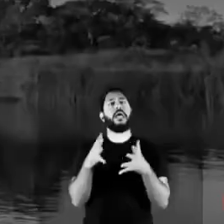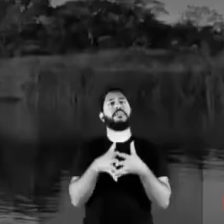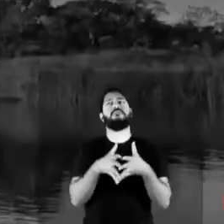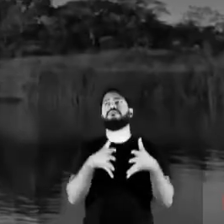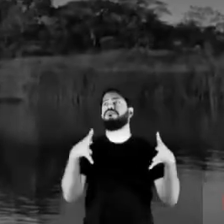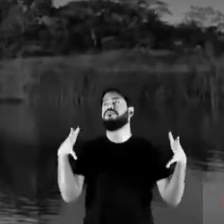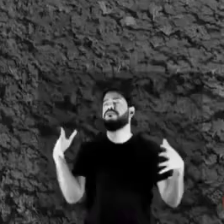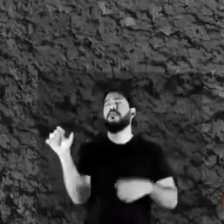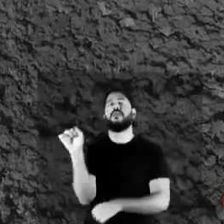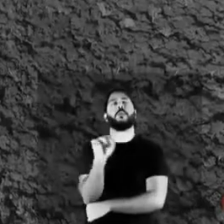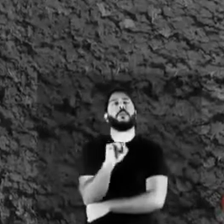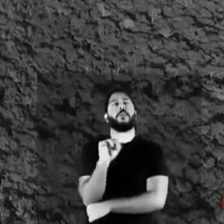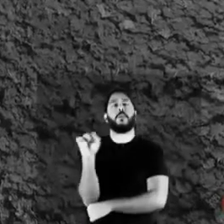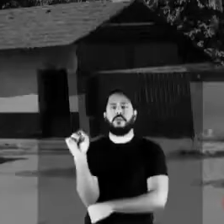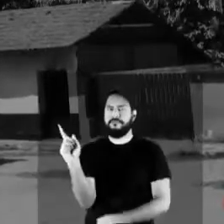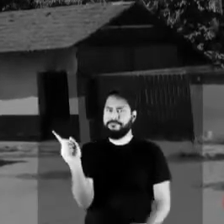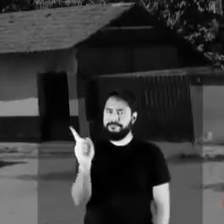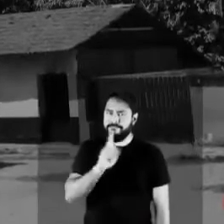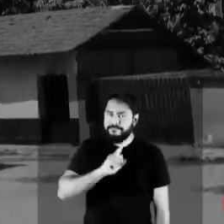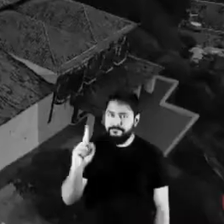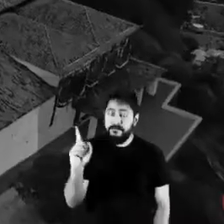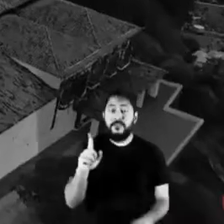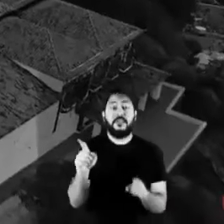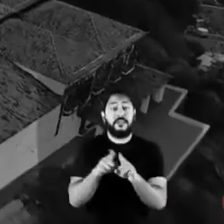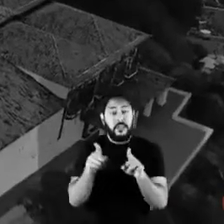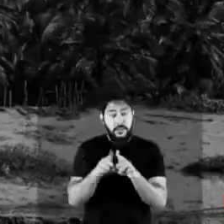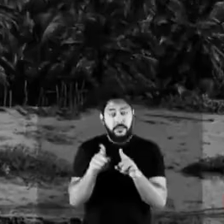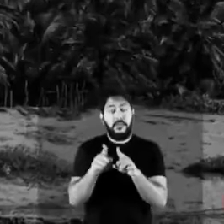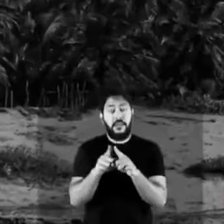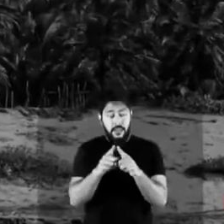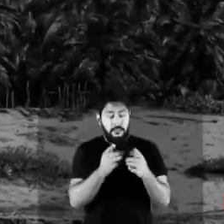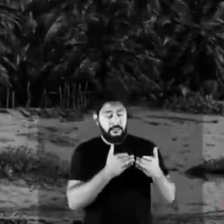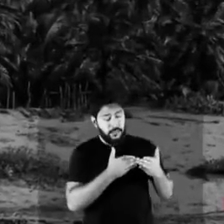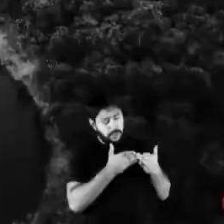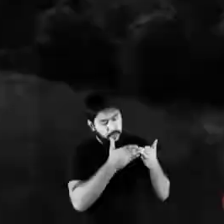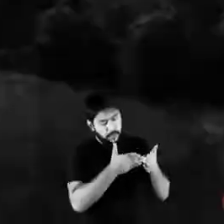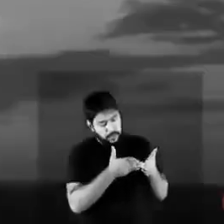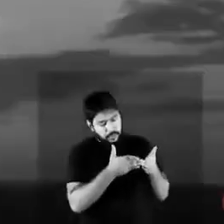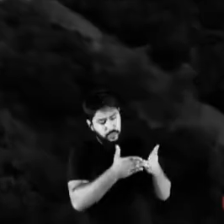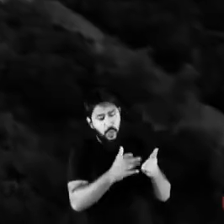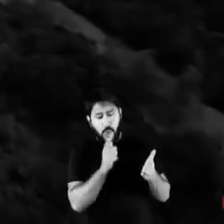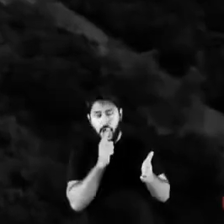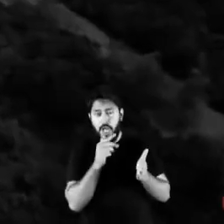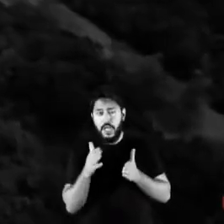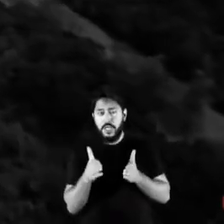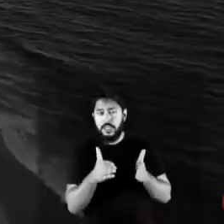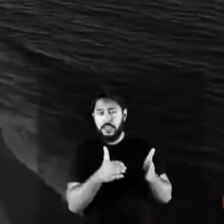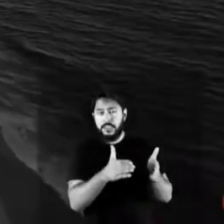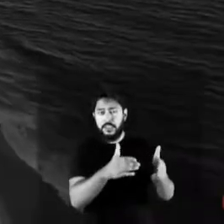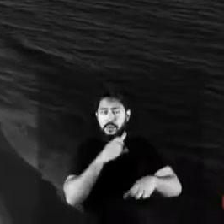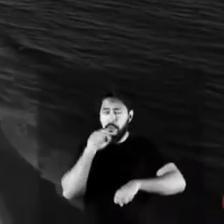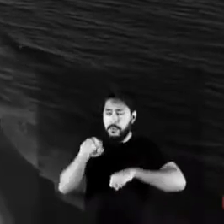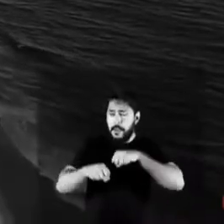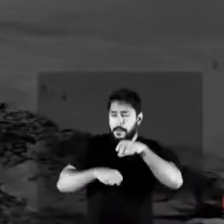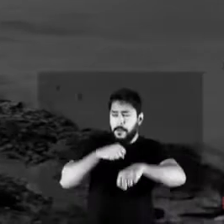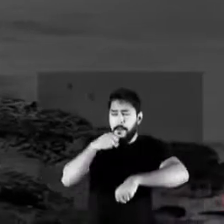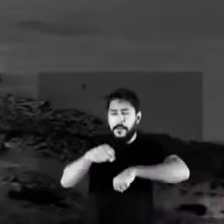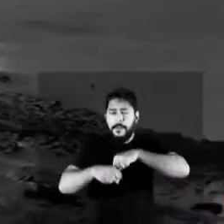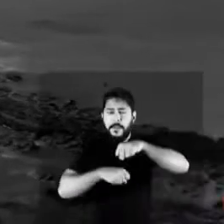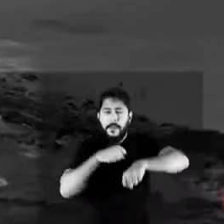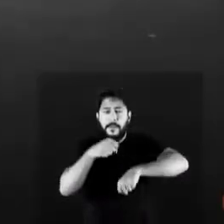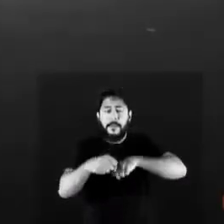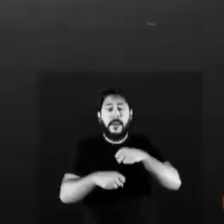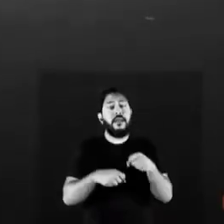São 8.510.000 quilômetros quadrados de área. Quase 8.000